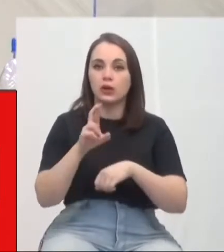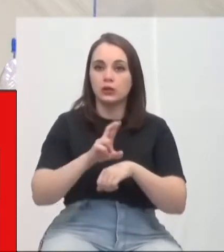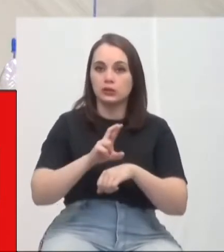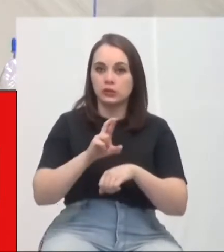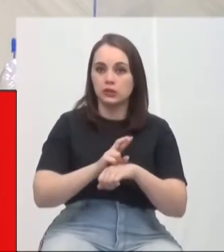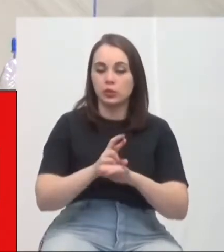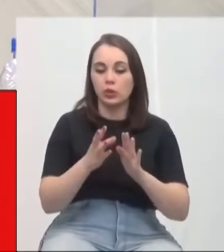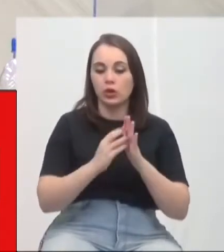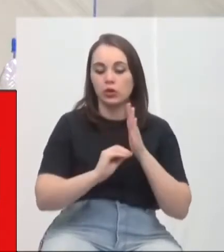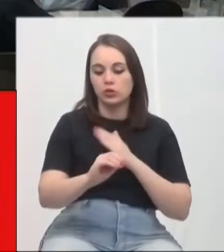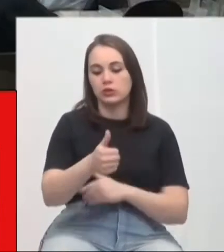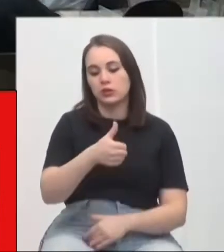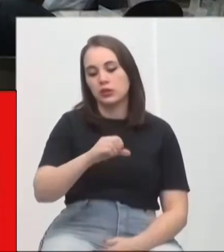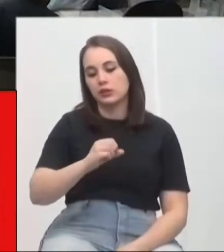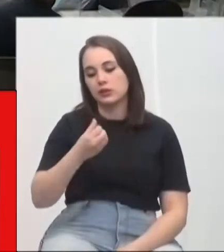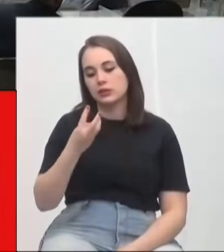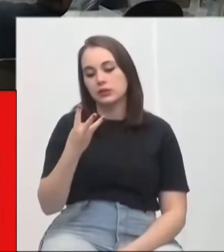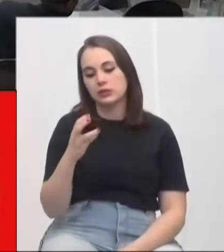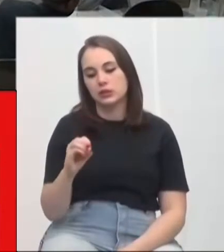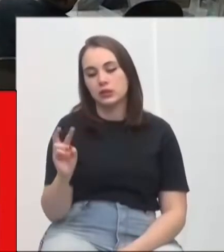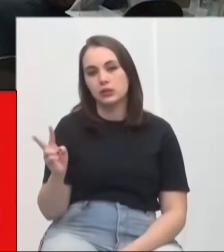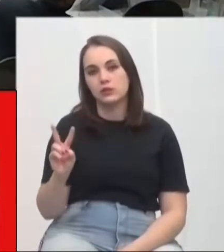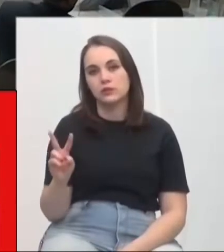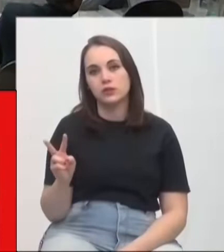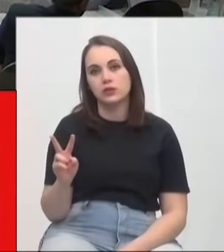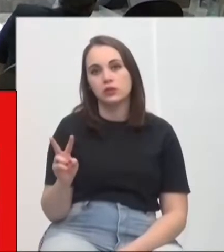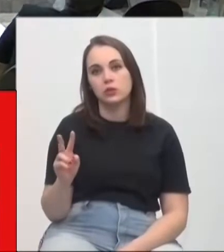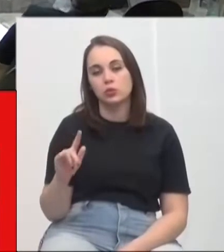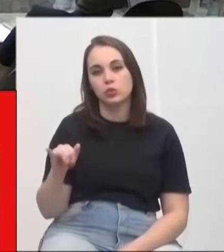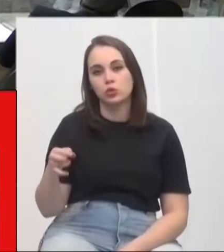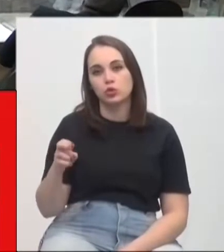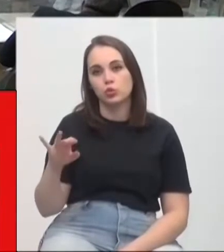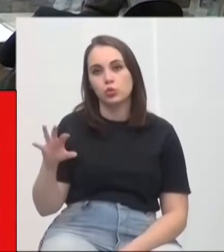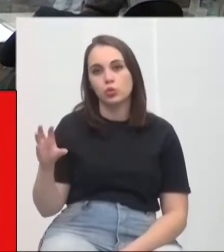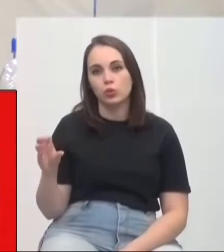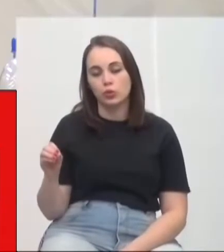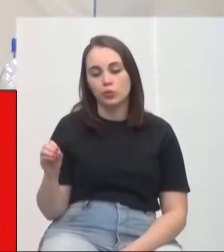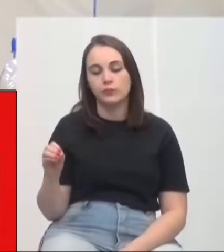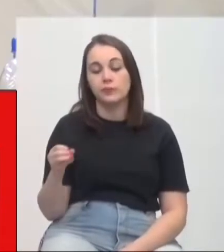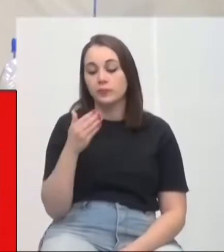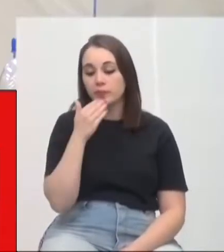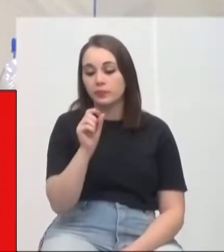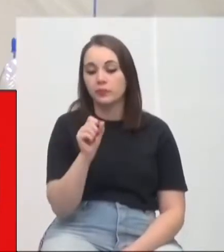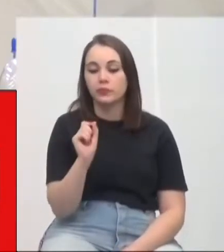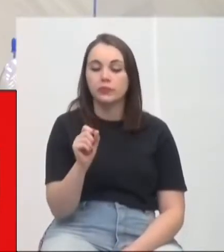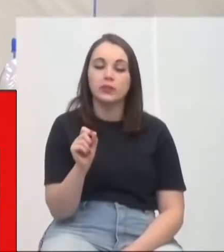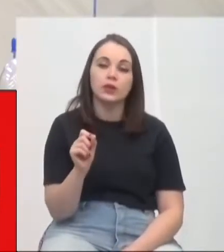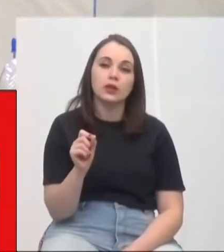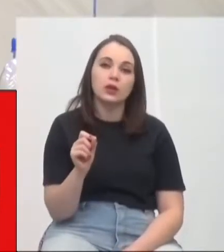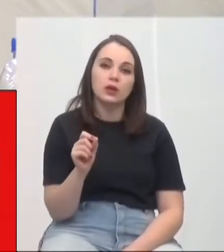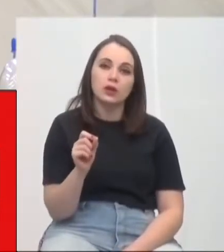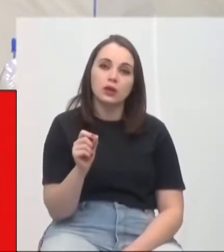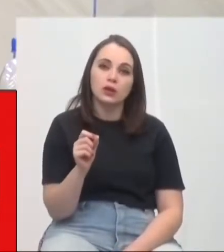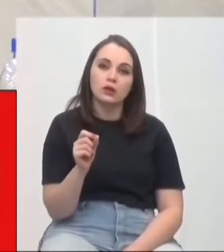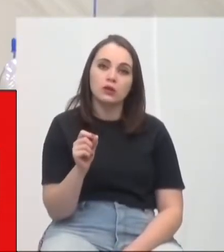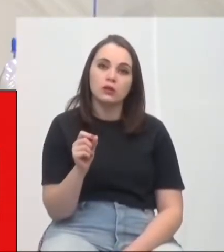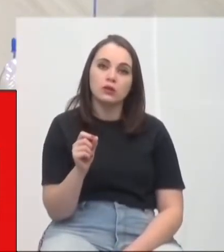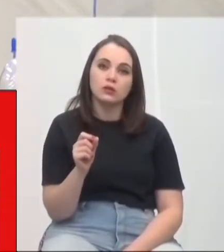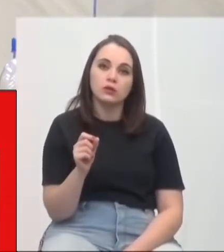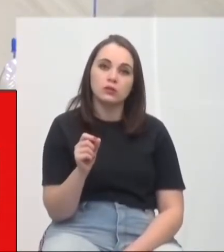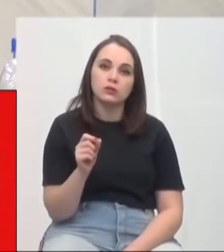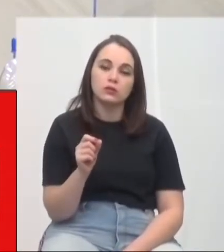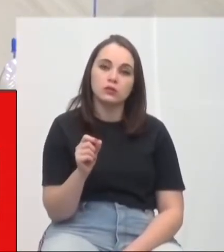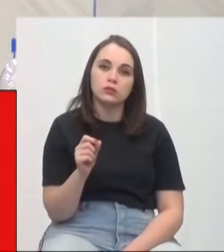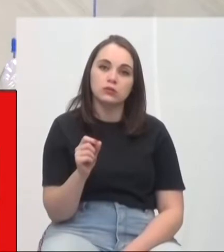10, 30, 20, 21, autor, vereador Júlio Kaminski, recuperação... 10, 30, 20,